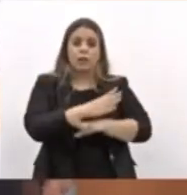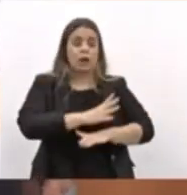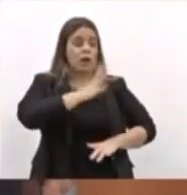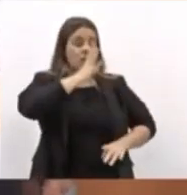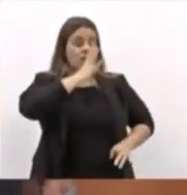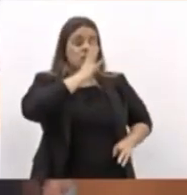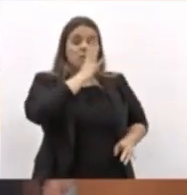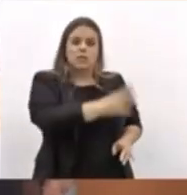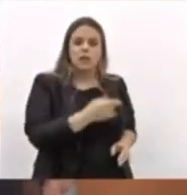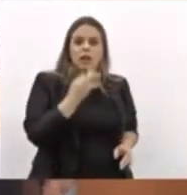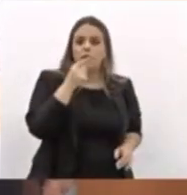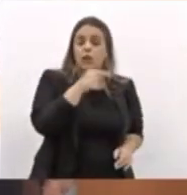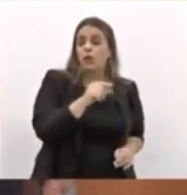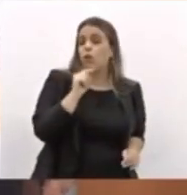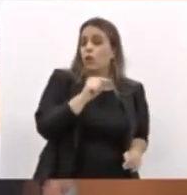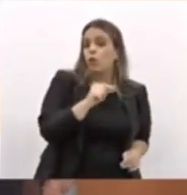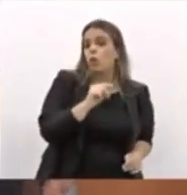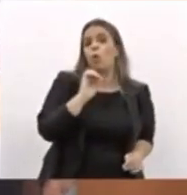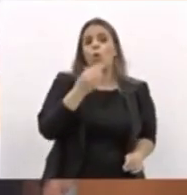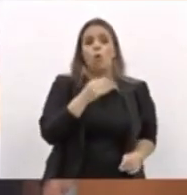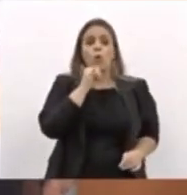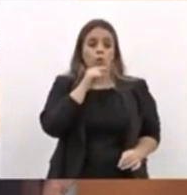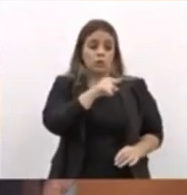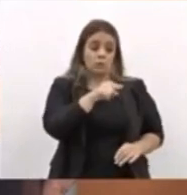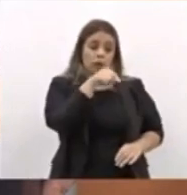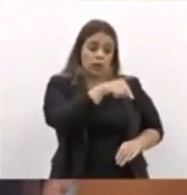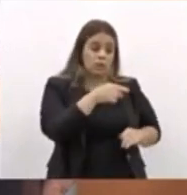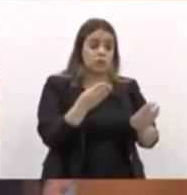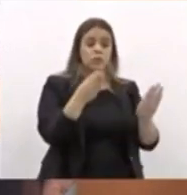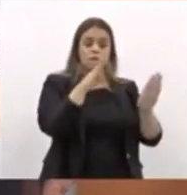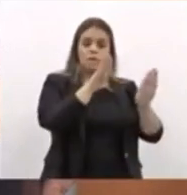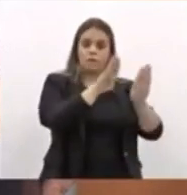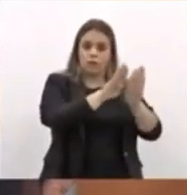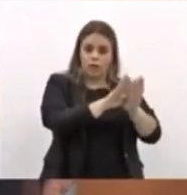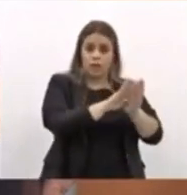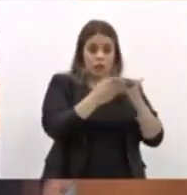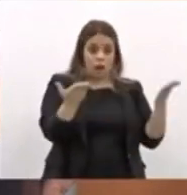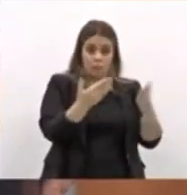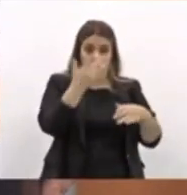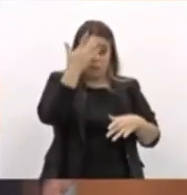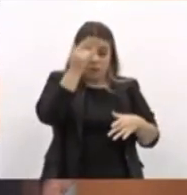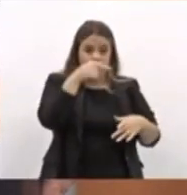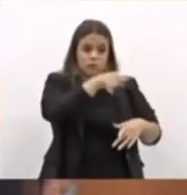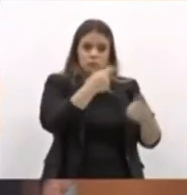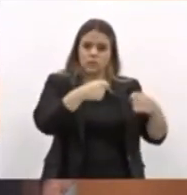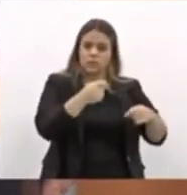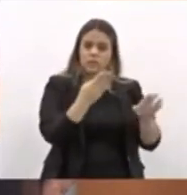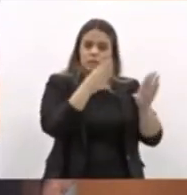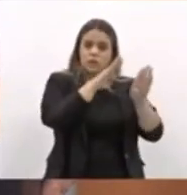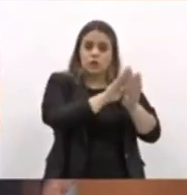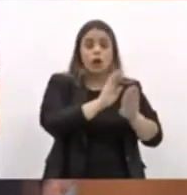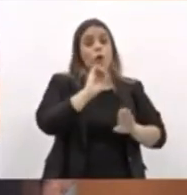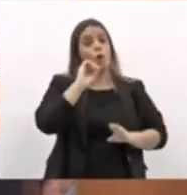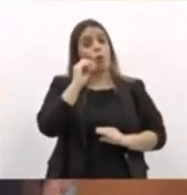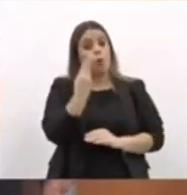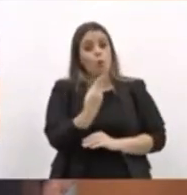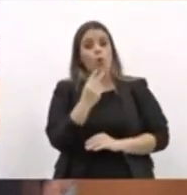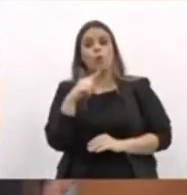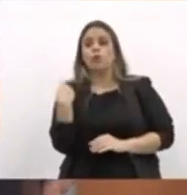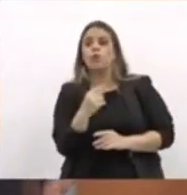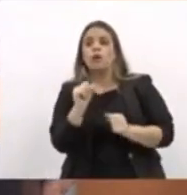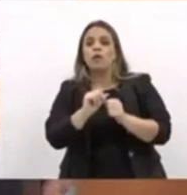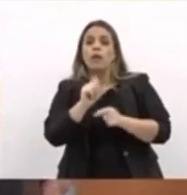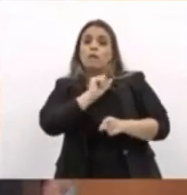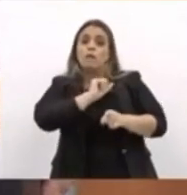comércio? Olha, ou você fecha o seu comércio a partir de amanhã, ou nós vamos